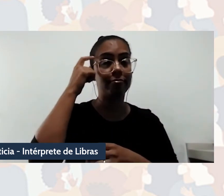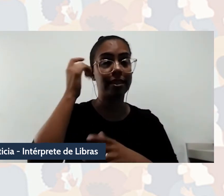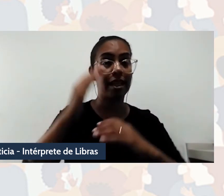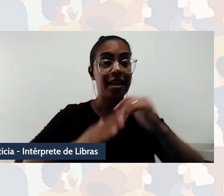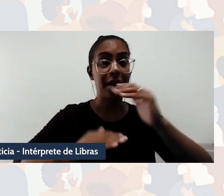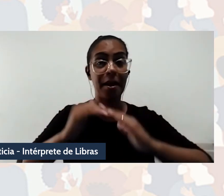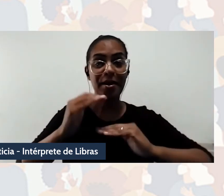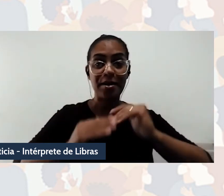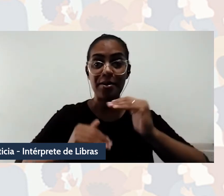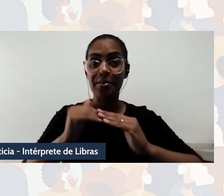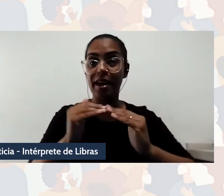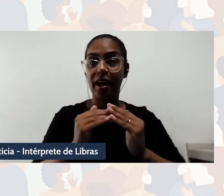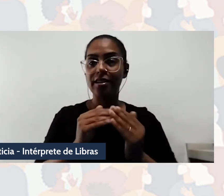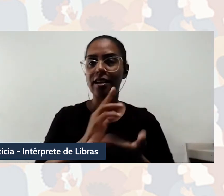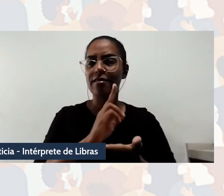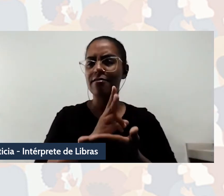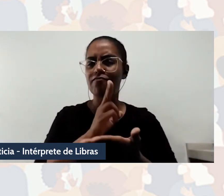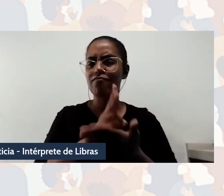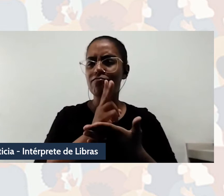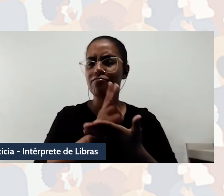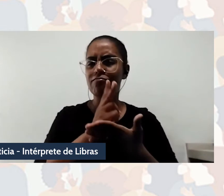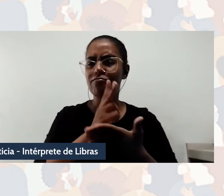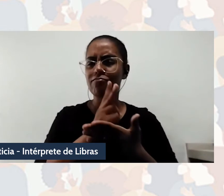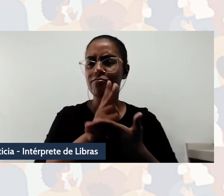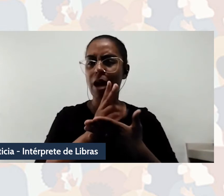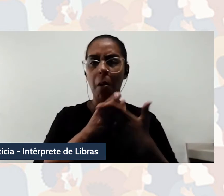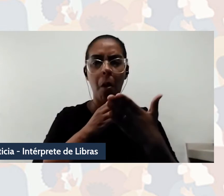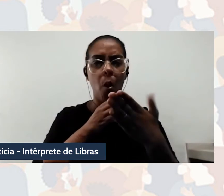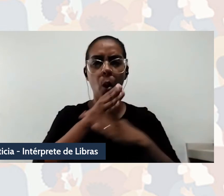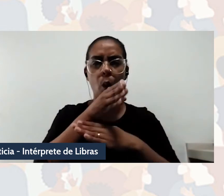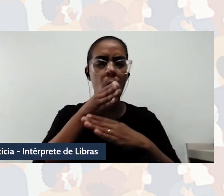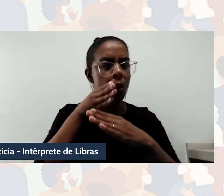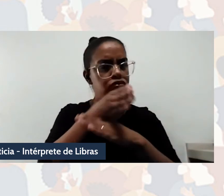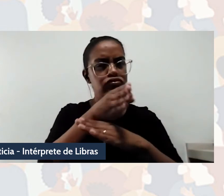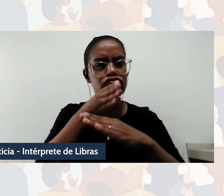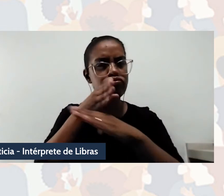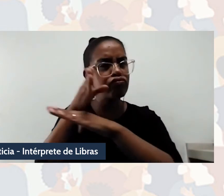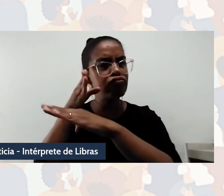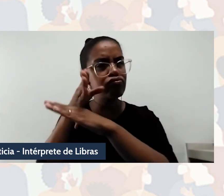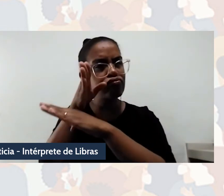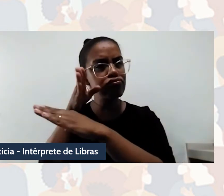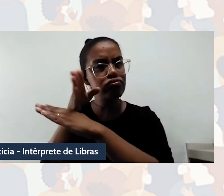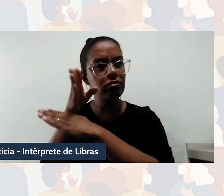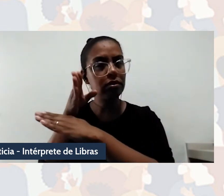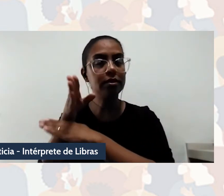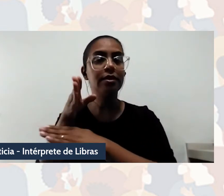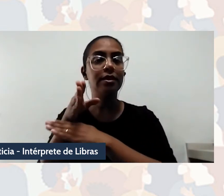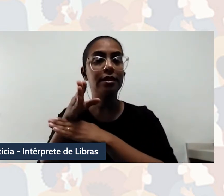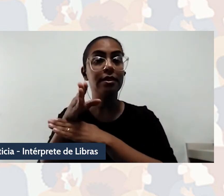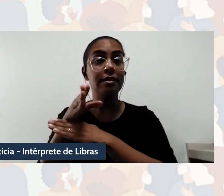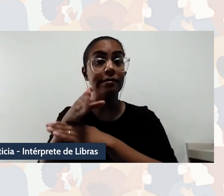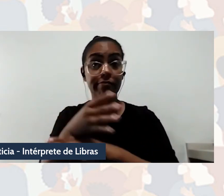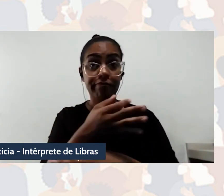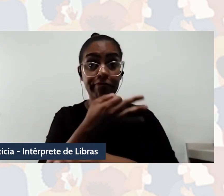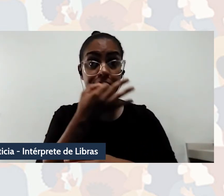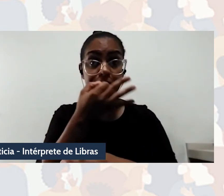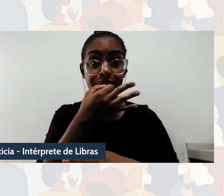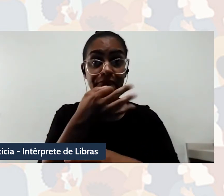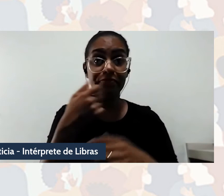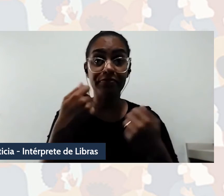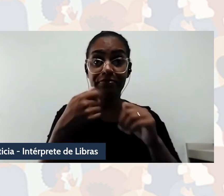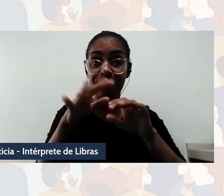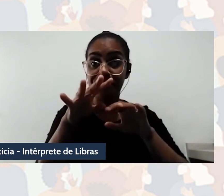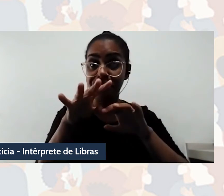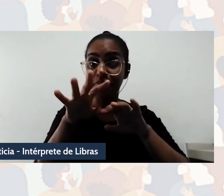descontinuidade, pluralismo, rupturas. Isso me leva, por fim, a sugerir que a formação, não achei